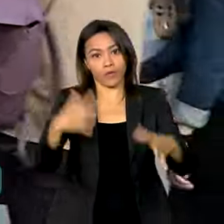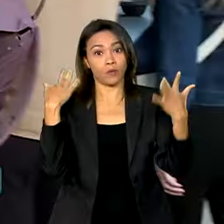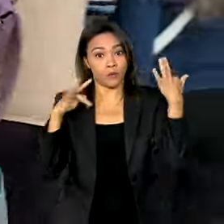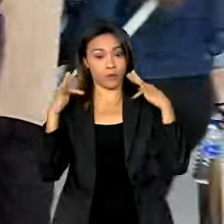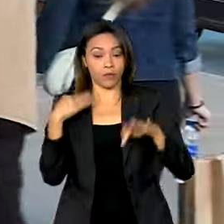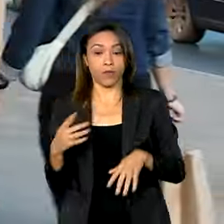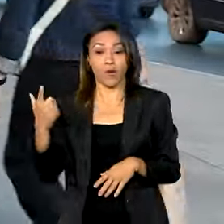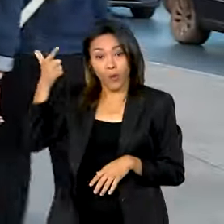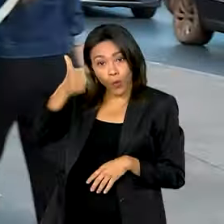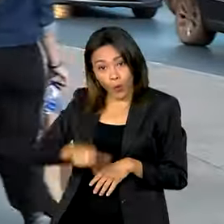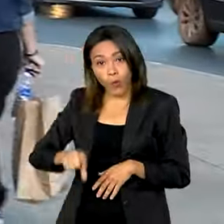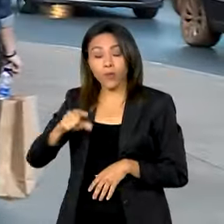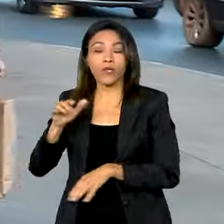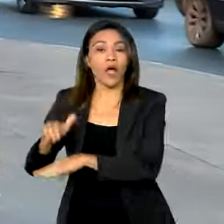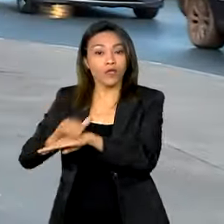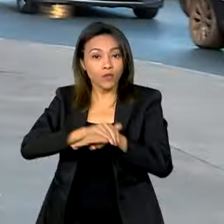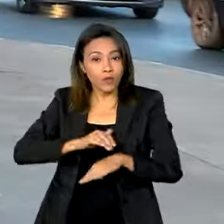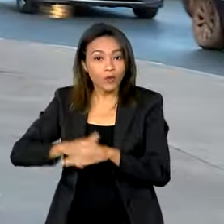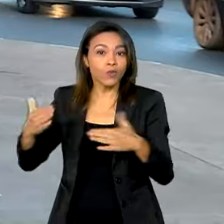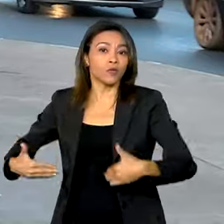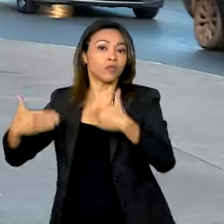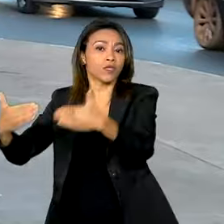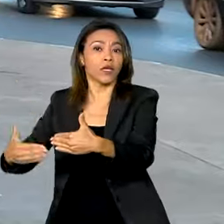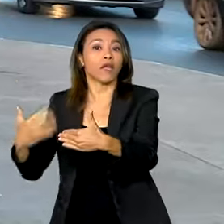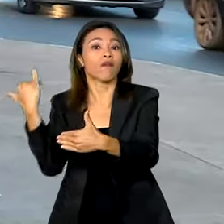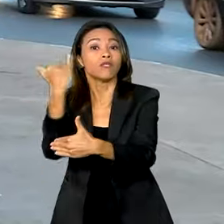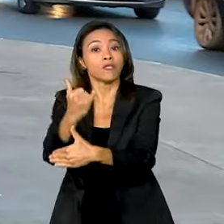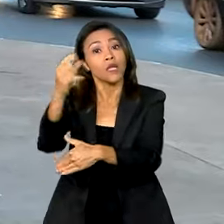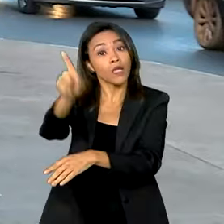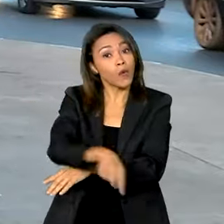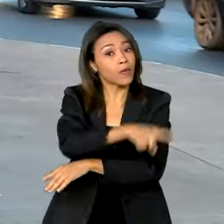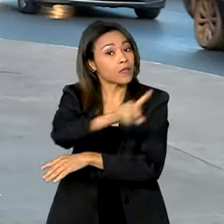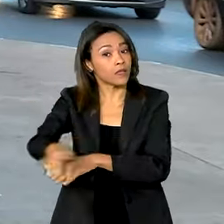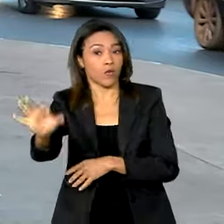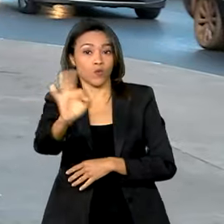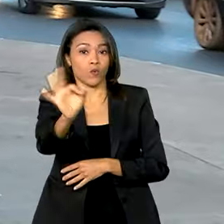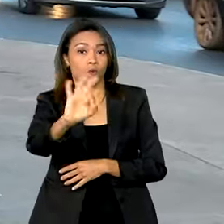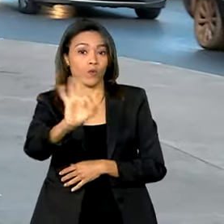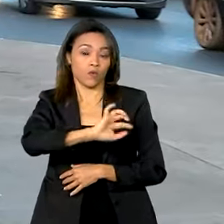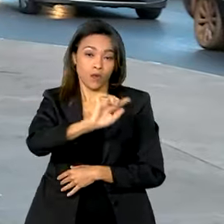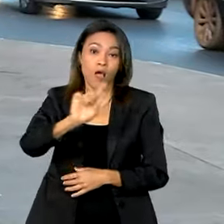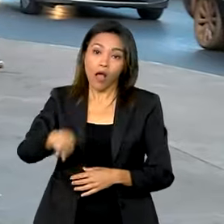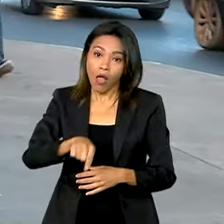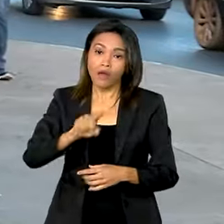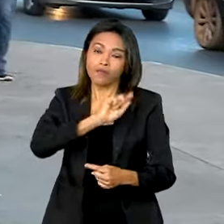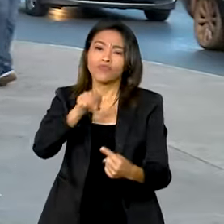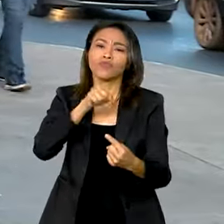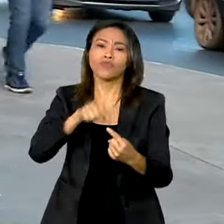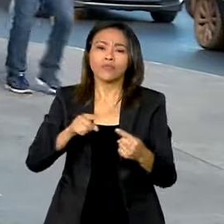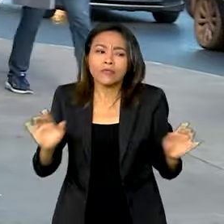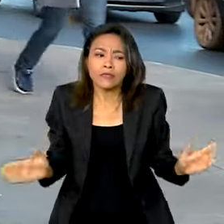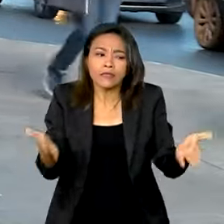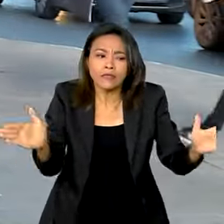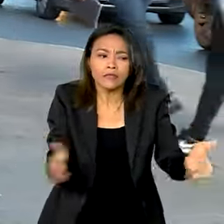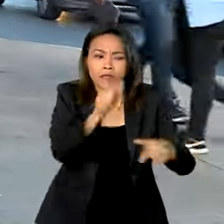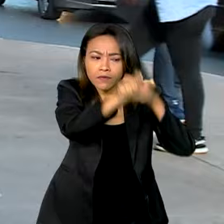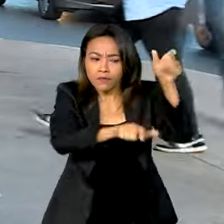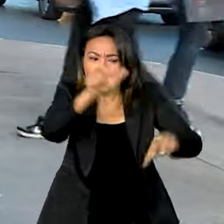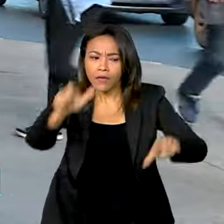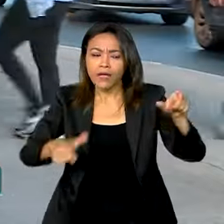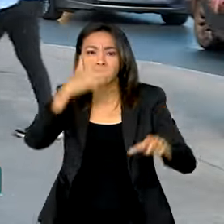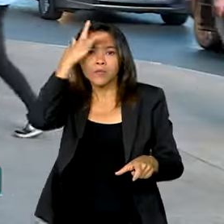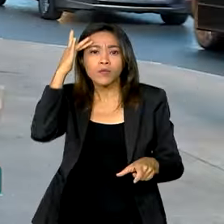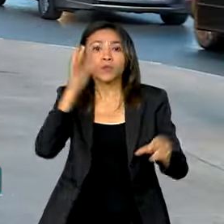Ministério do Turismo é a campanha Não Cancele, Reagente. A ideia é incentivar visitantes a reprogramarem as